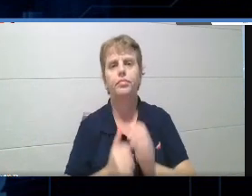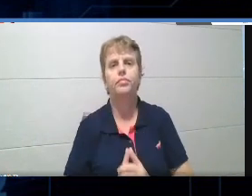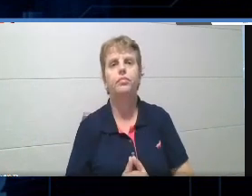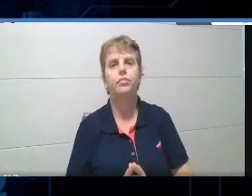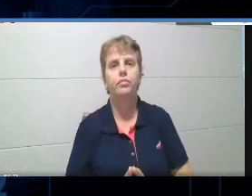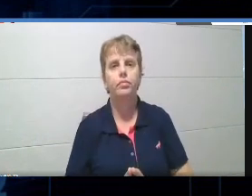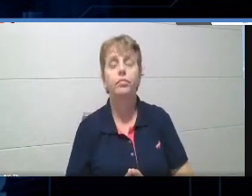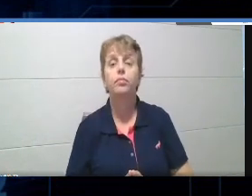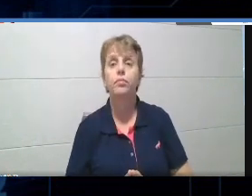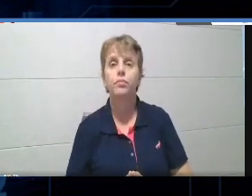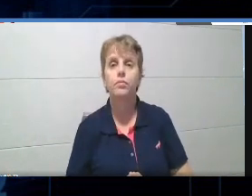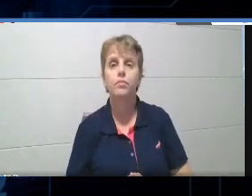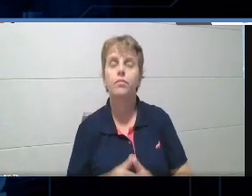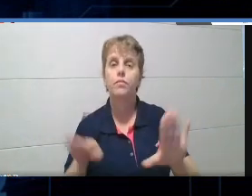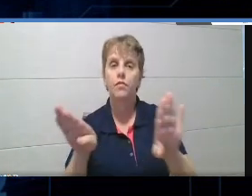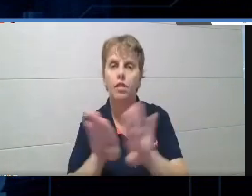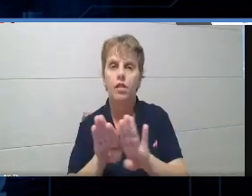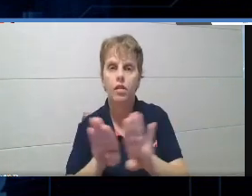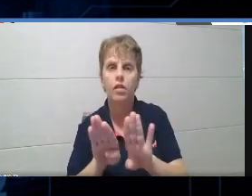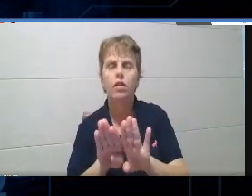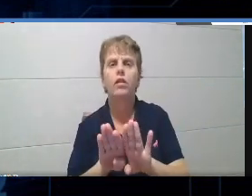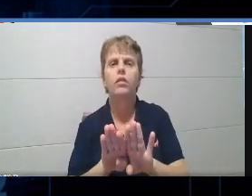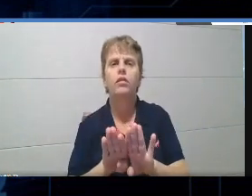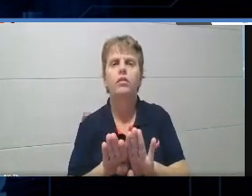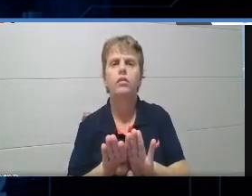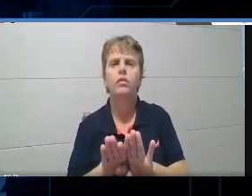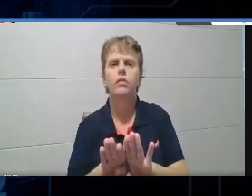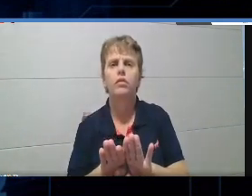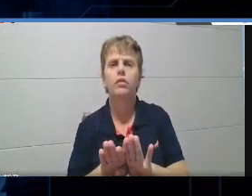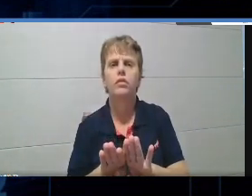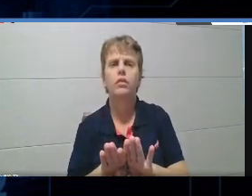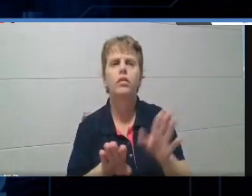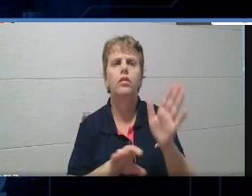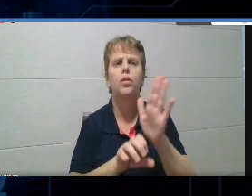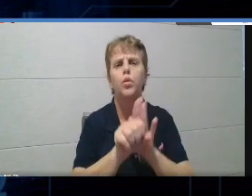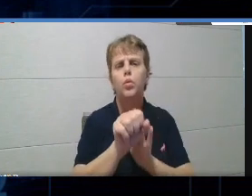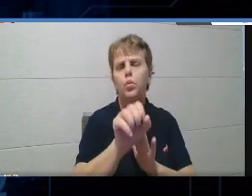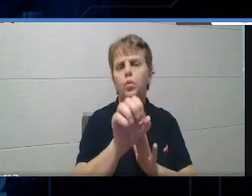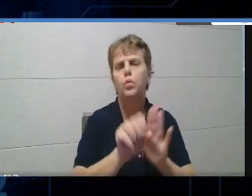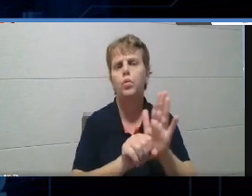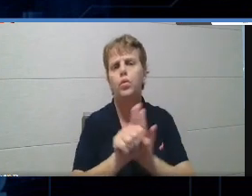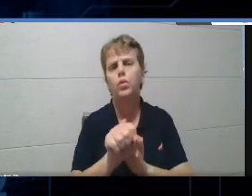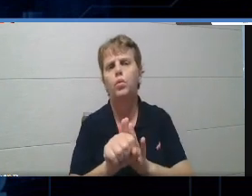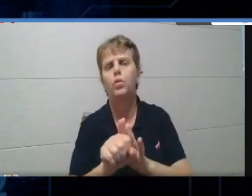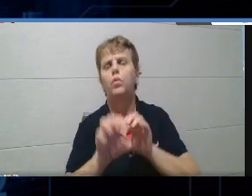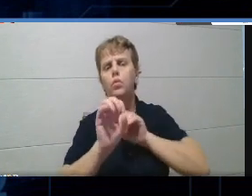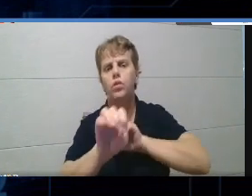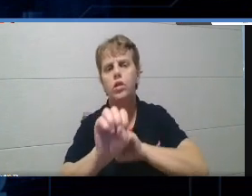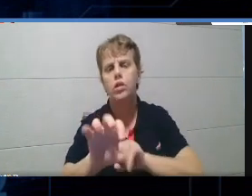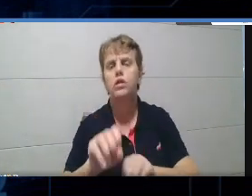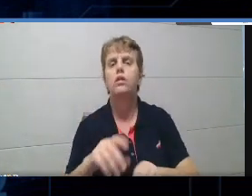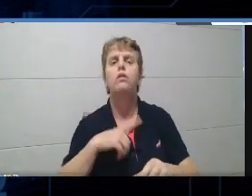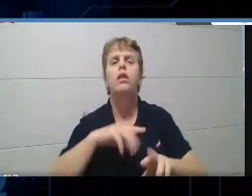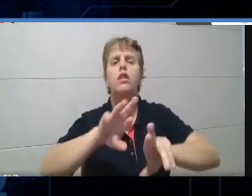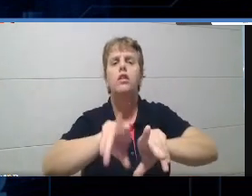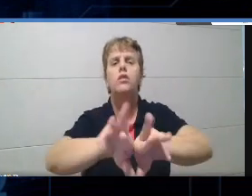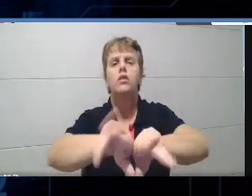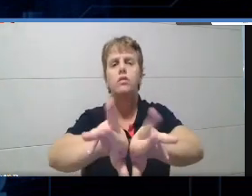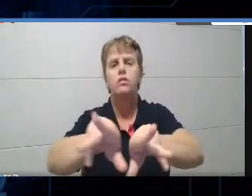a gente também tem, tem no próprio site do Google, né, Google for Education, ou no Google Educação, né, tem várias